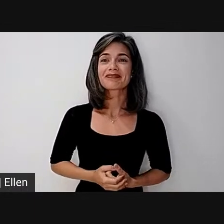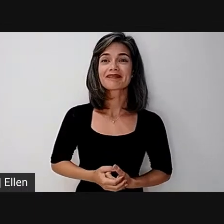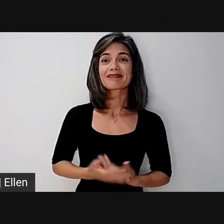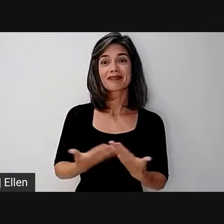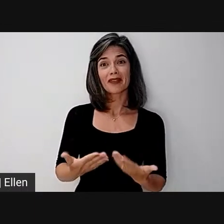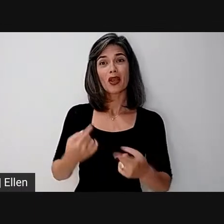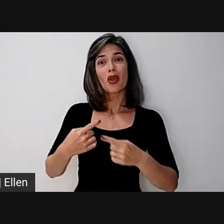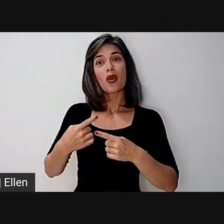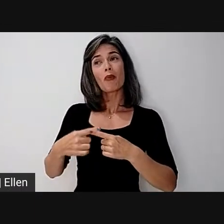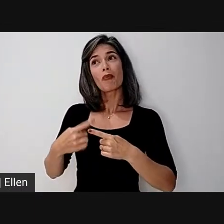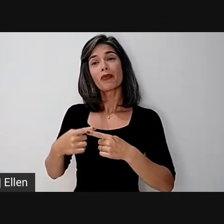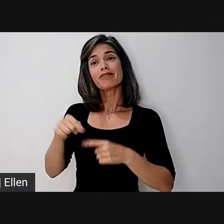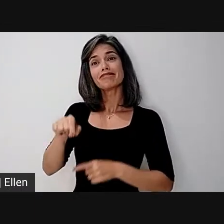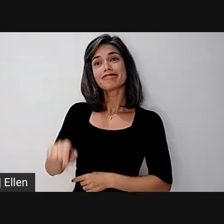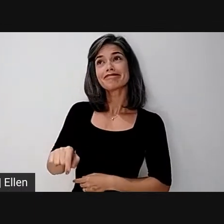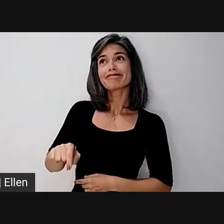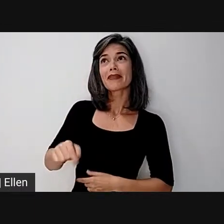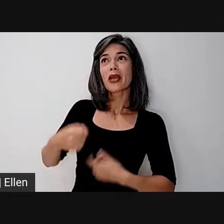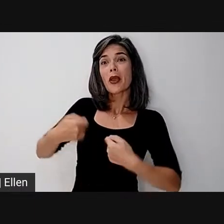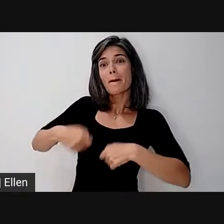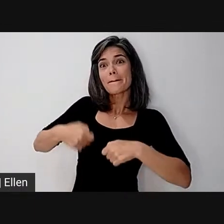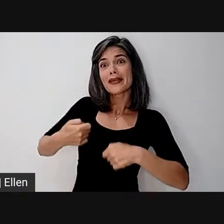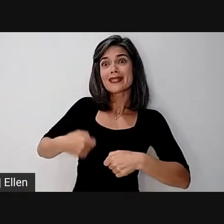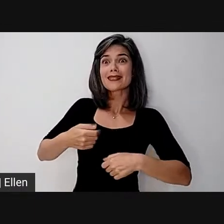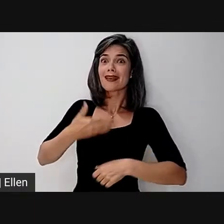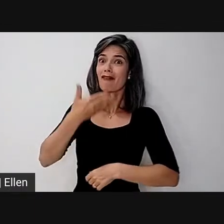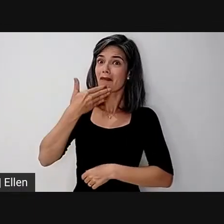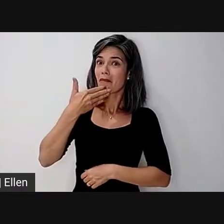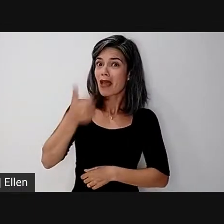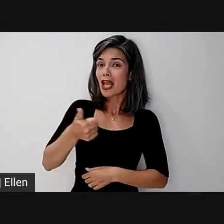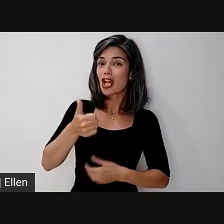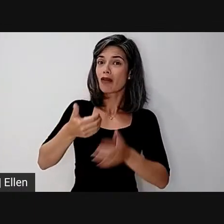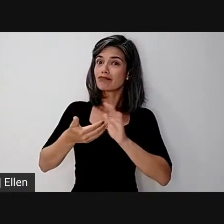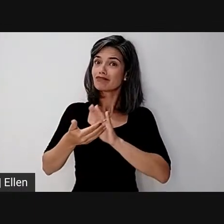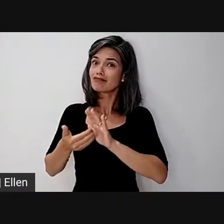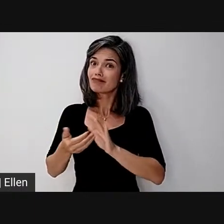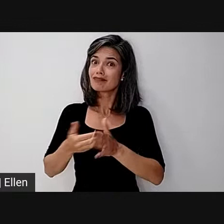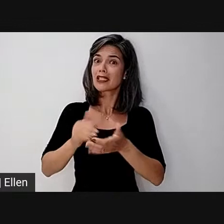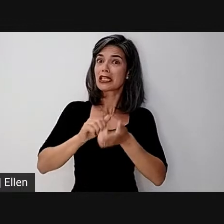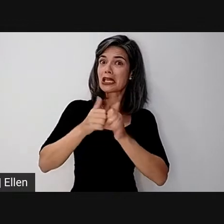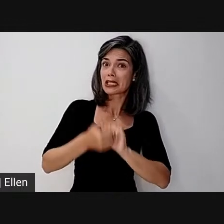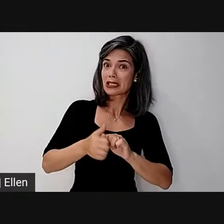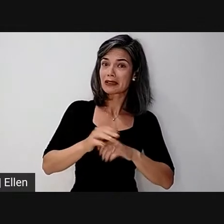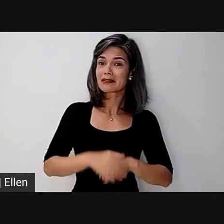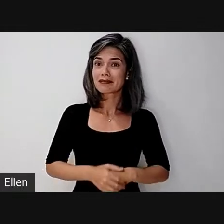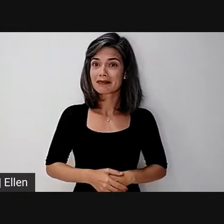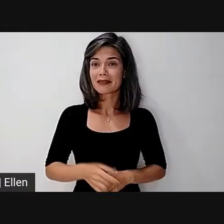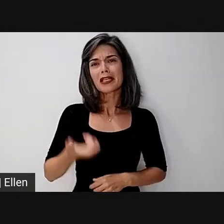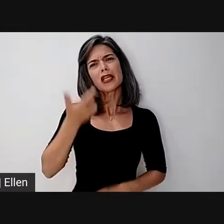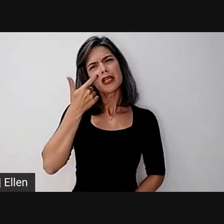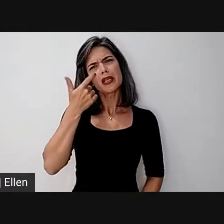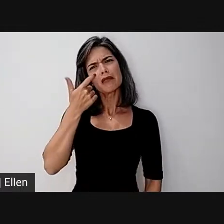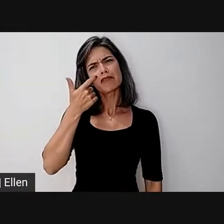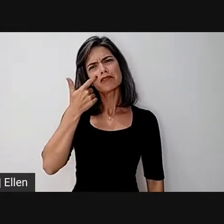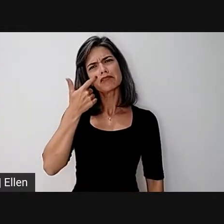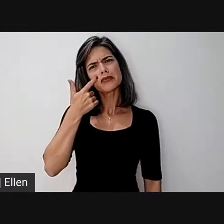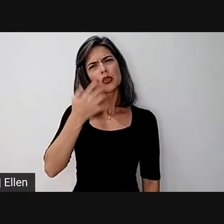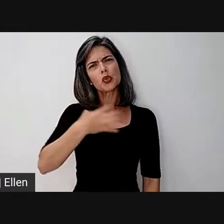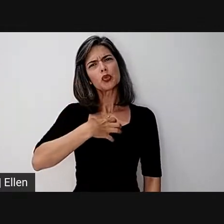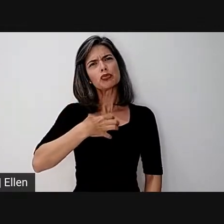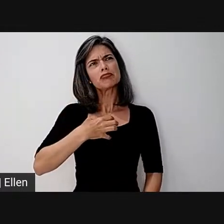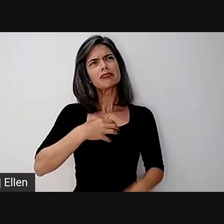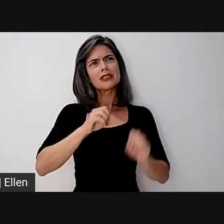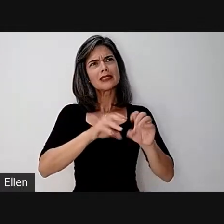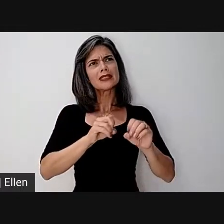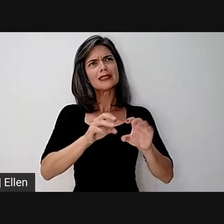eu achava melhor, ou porque eu achava que é assim que deveria ser feito. E eu via muitas coisas sobre a modalidade de educação à distância.